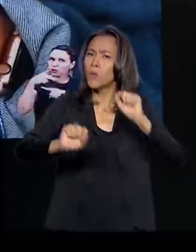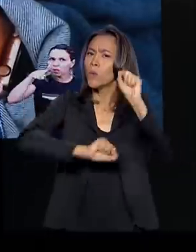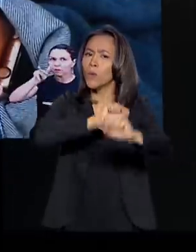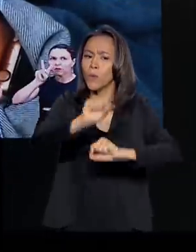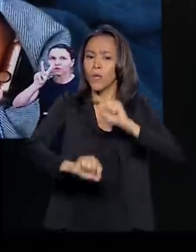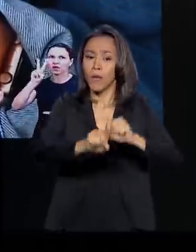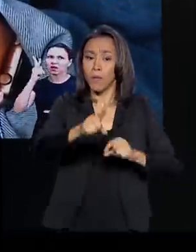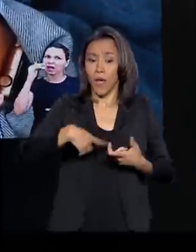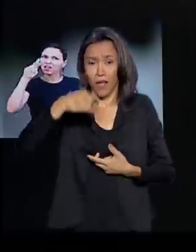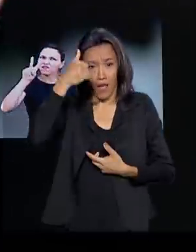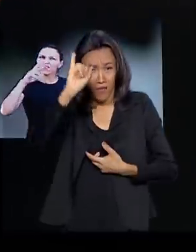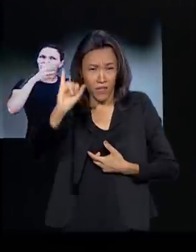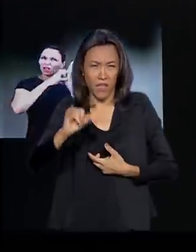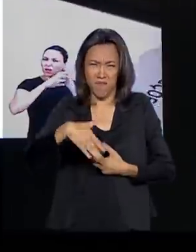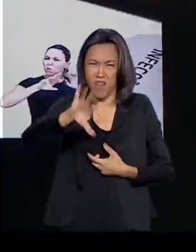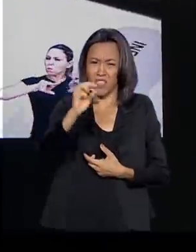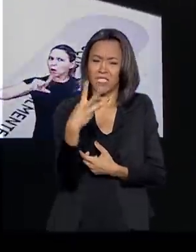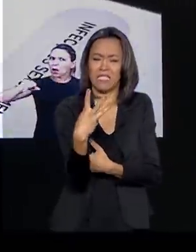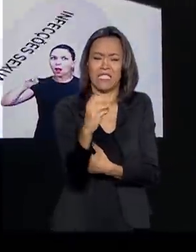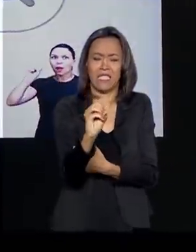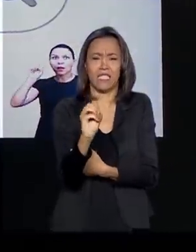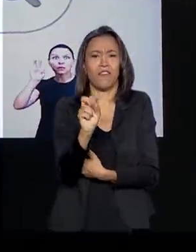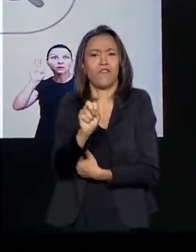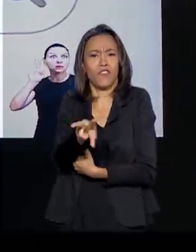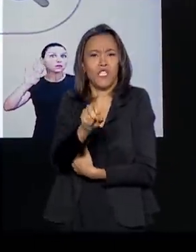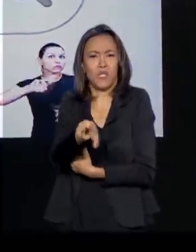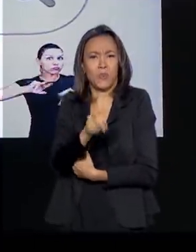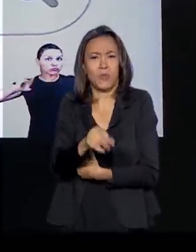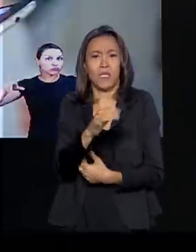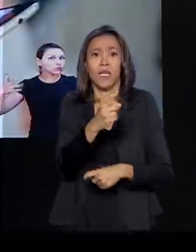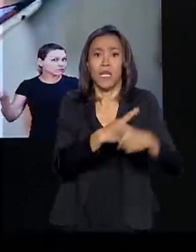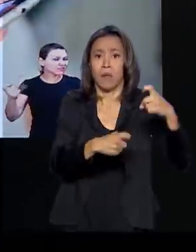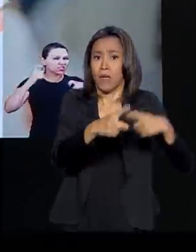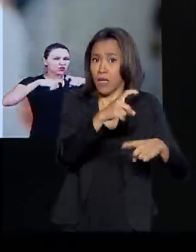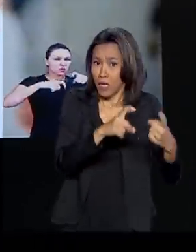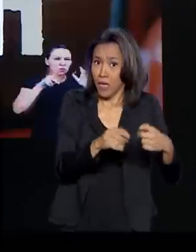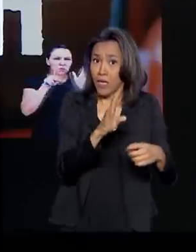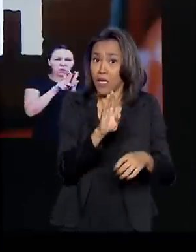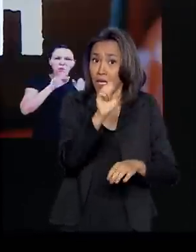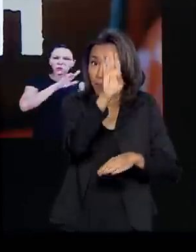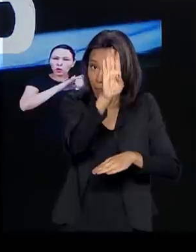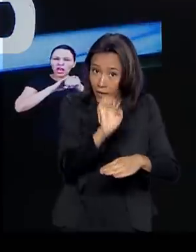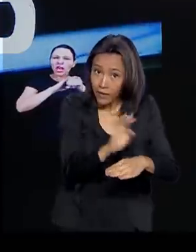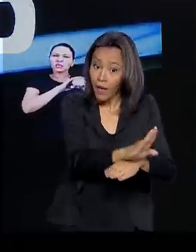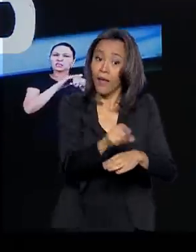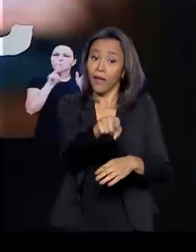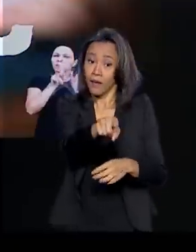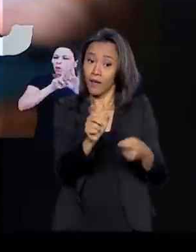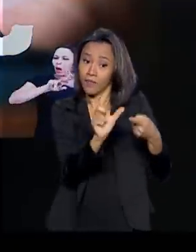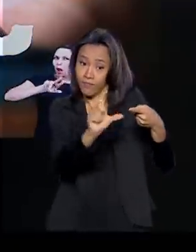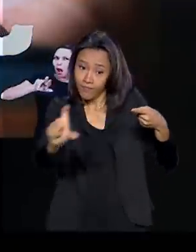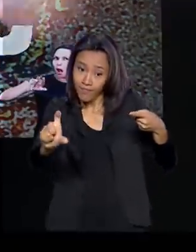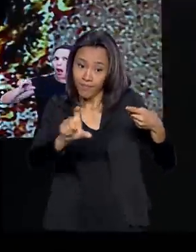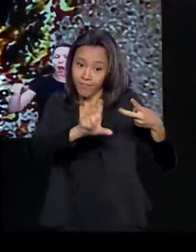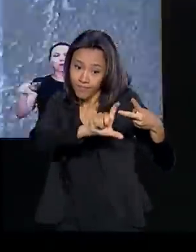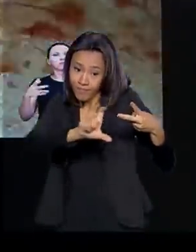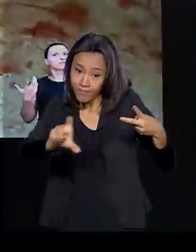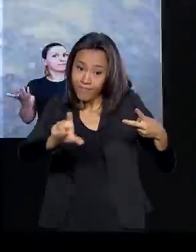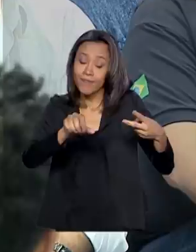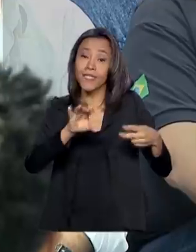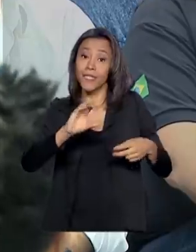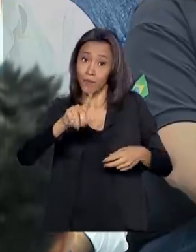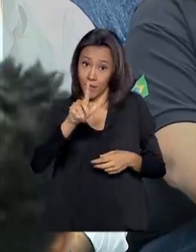prevenção de mais de 30 vírus e bactérias que causam doenças, como sífilis, gonorreia, hepatites e